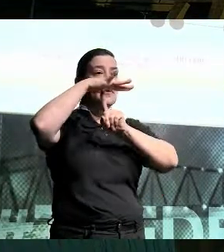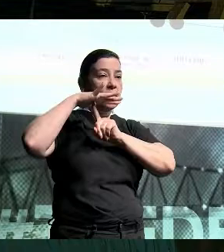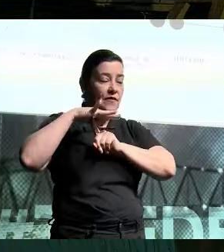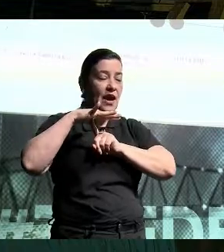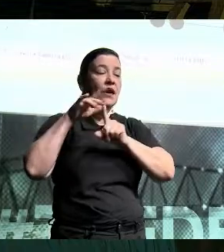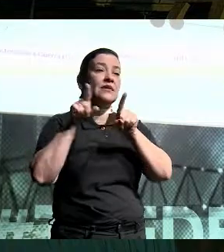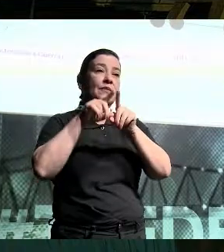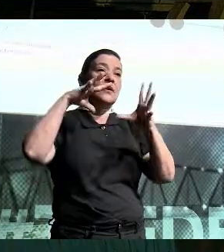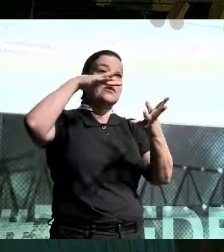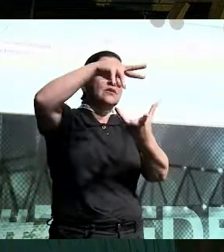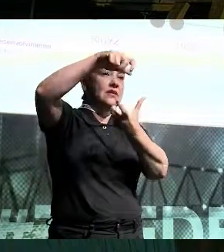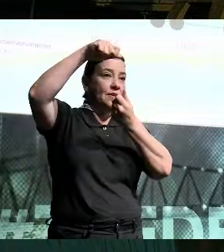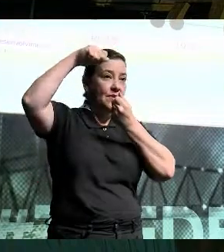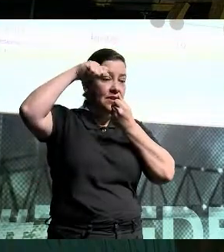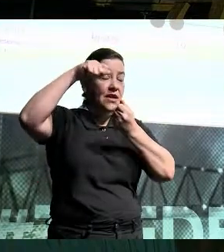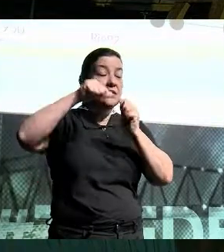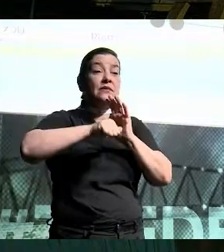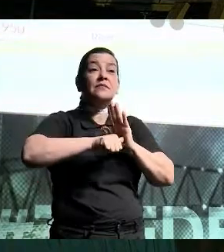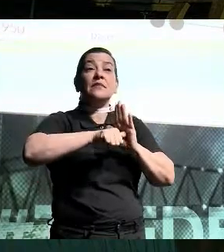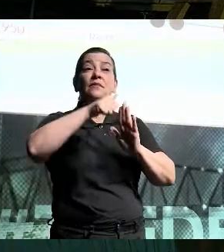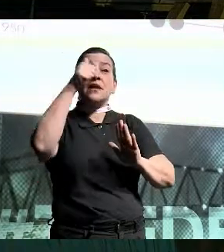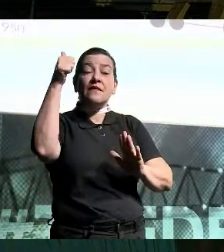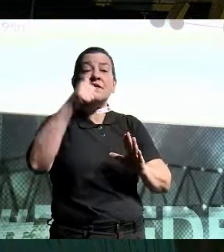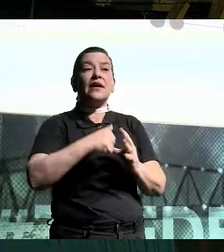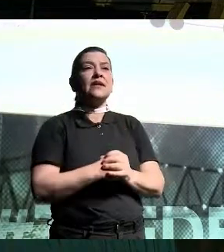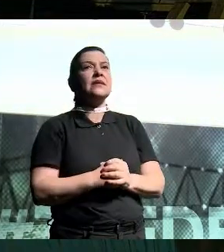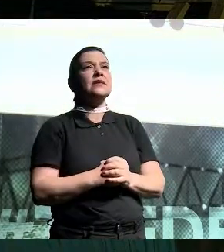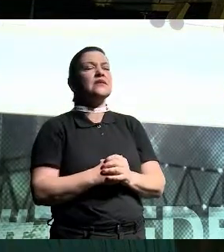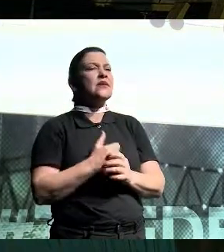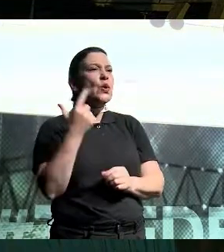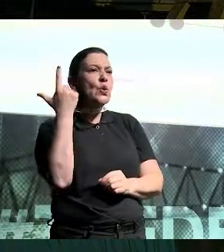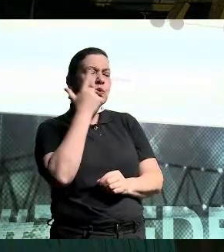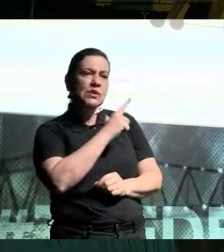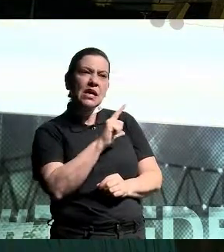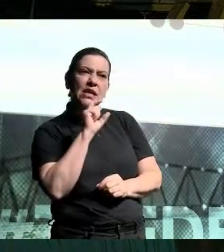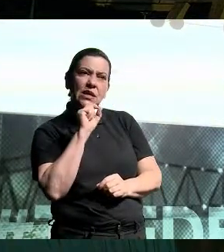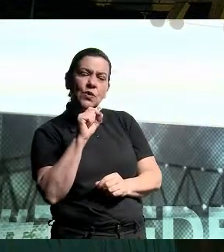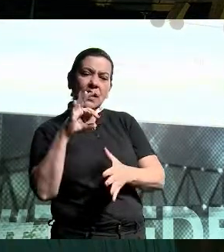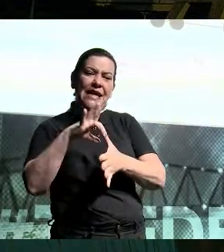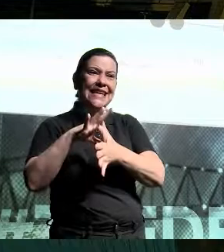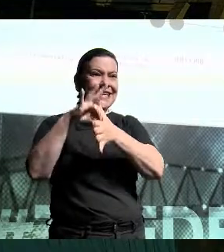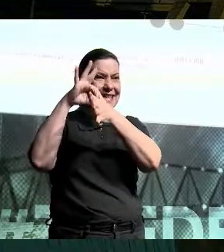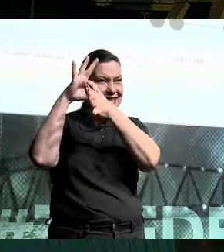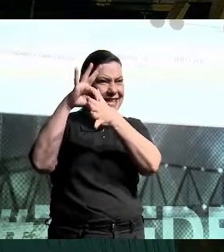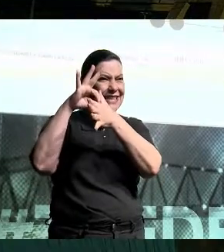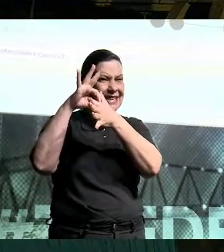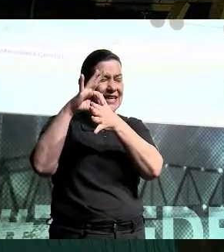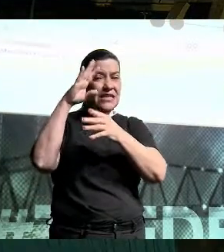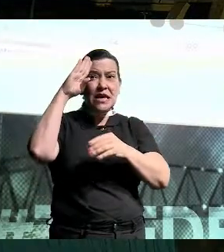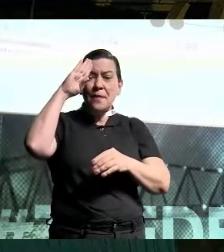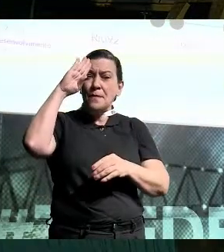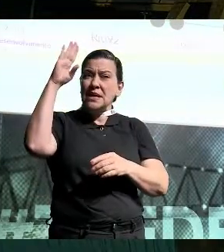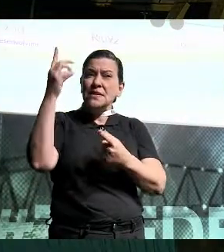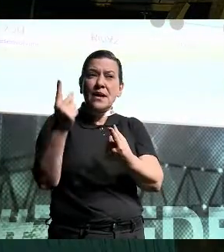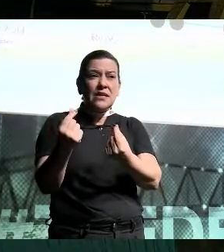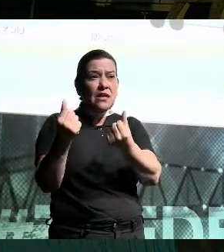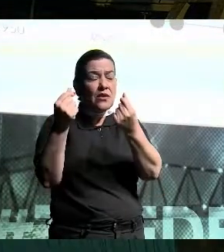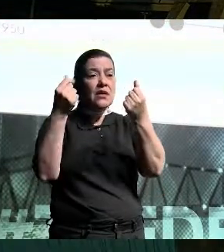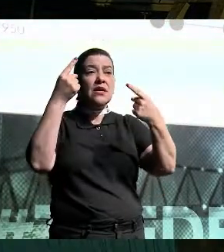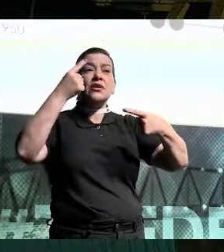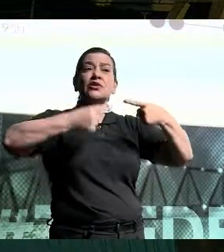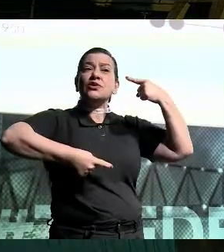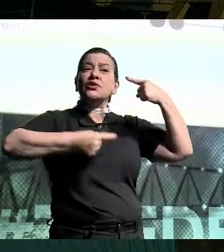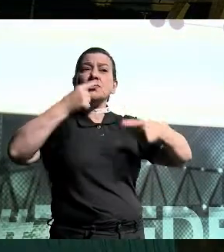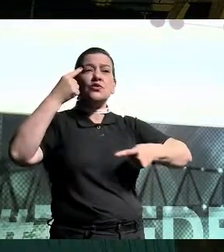Sustentável. Aqui é a primeira vez onde consegue-se juntar líderes das principais economias e discutir o